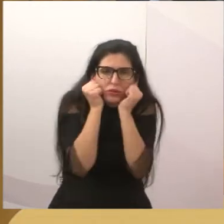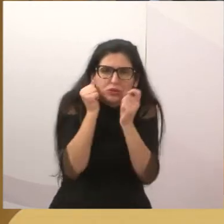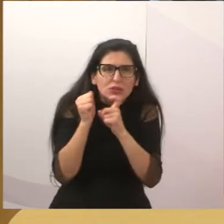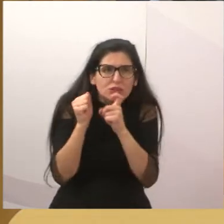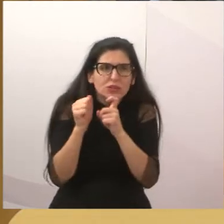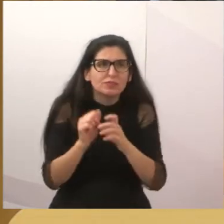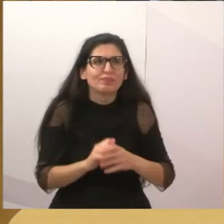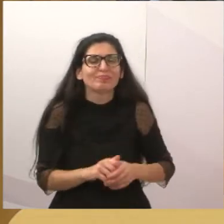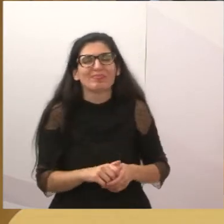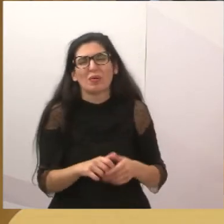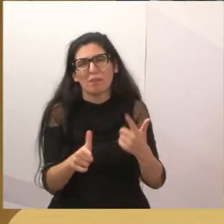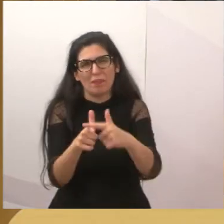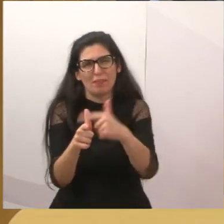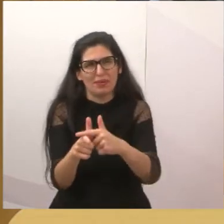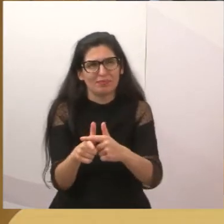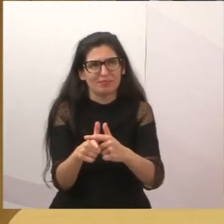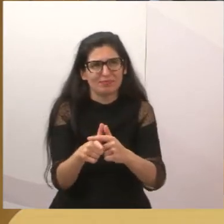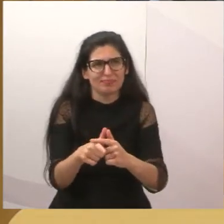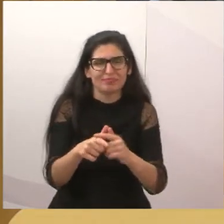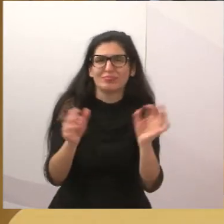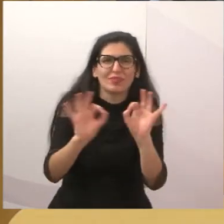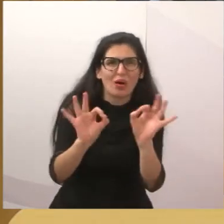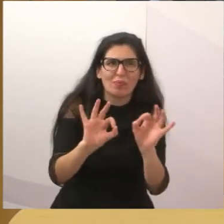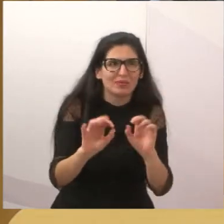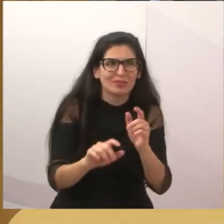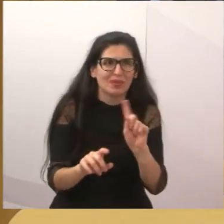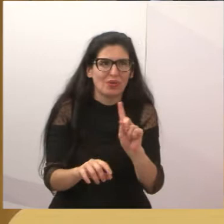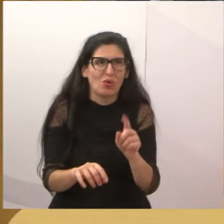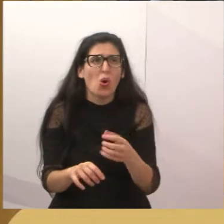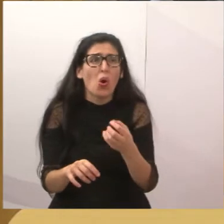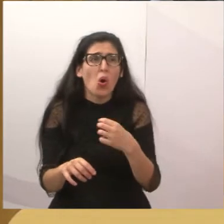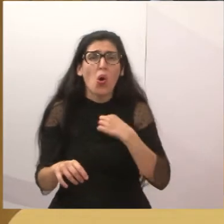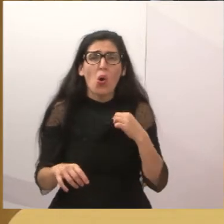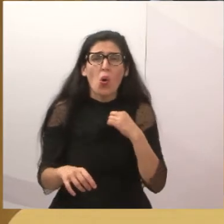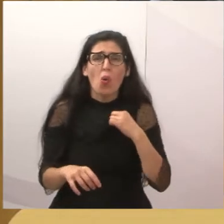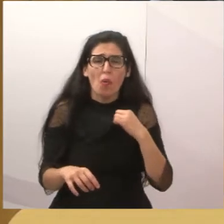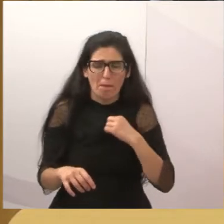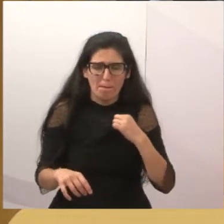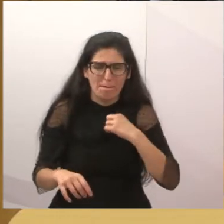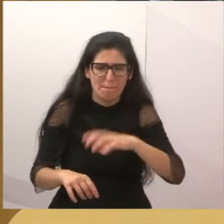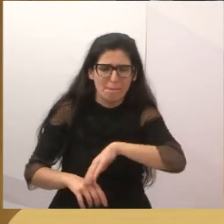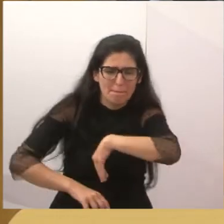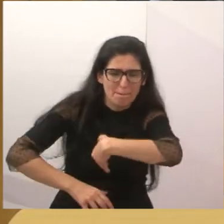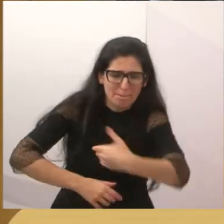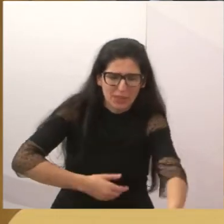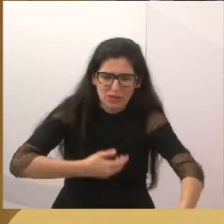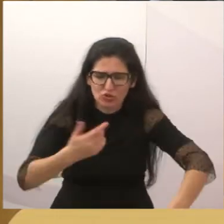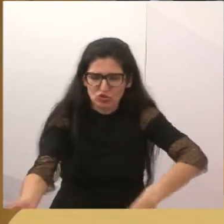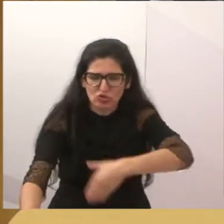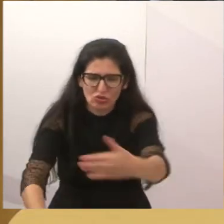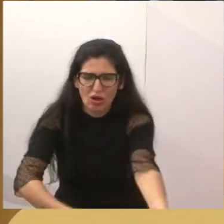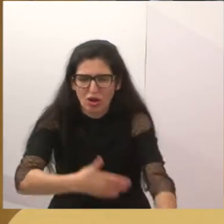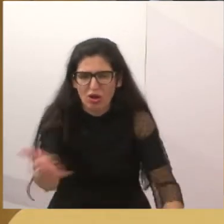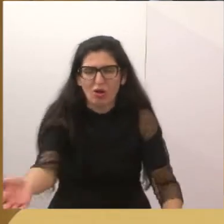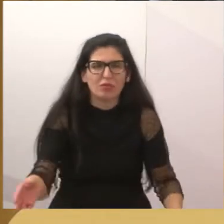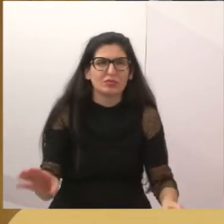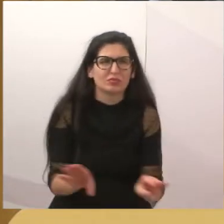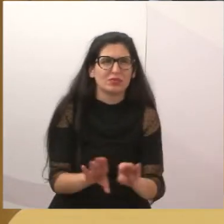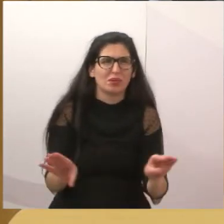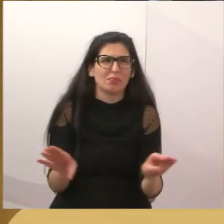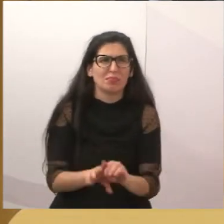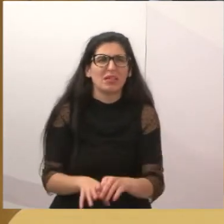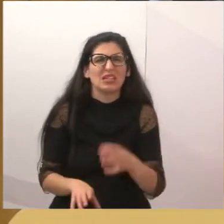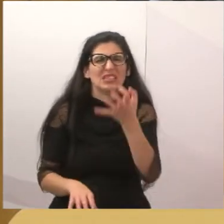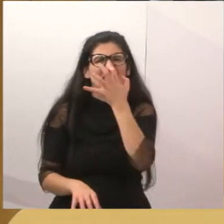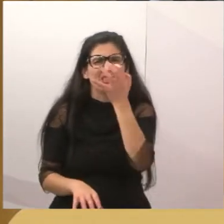eu percebi assim, muitas roupas no chão, nos varais solidários que eu passei, entulhos já começando a se